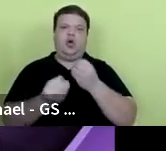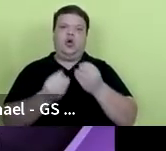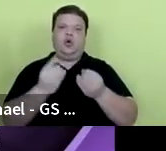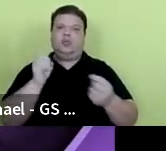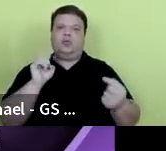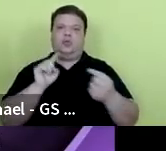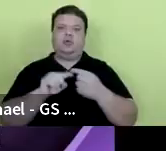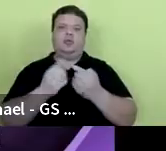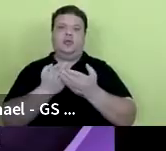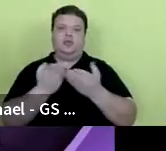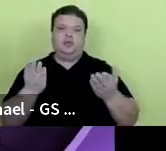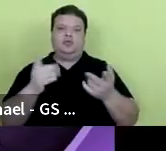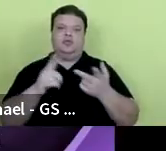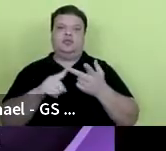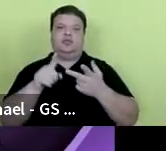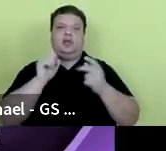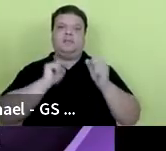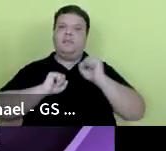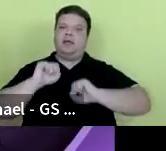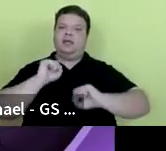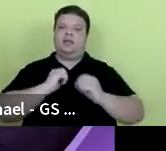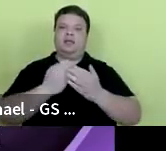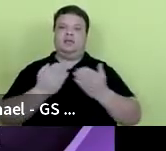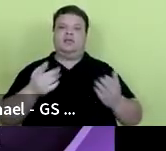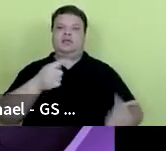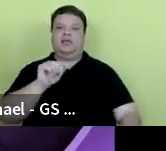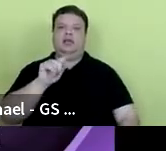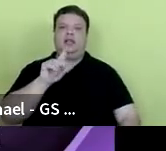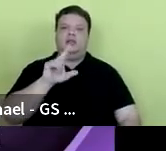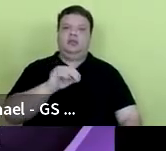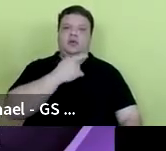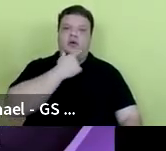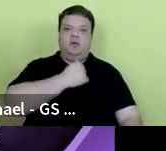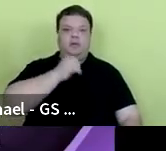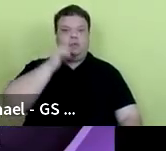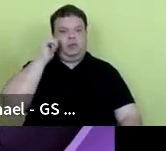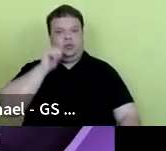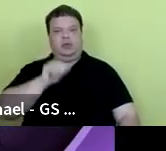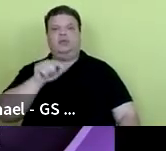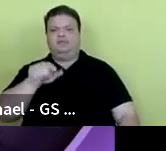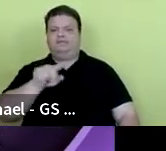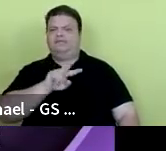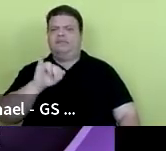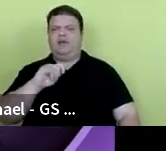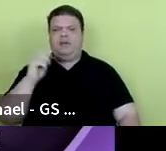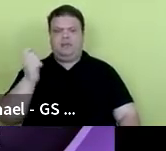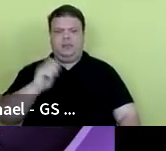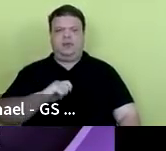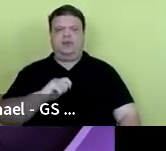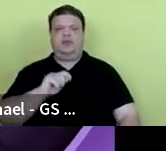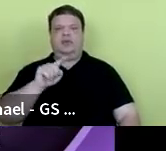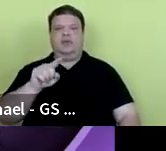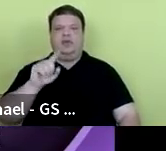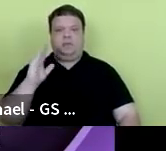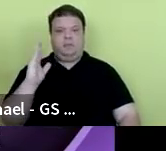as expectativas de vocês, alunos e alunas, vão poder, pode passar o próximo,